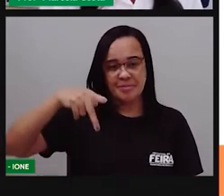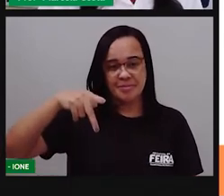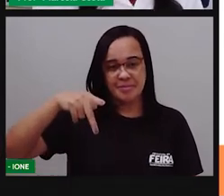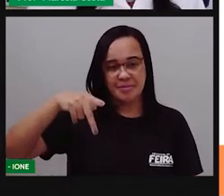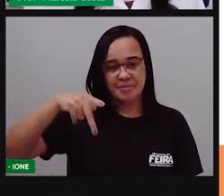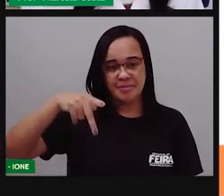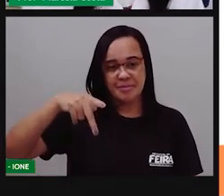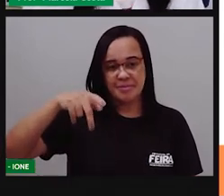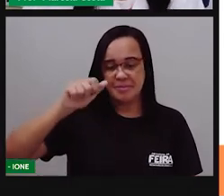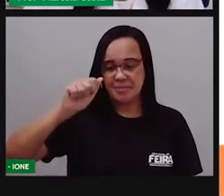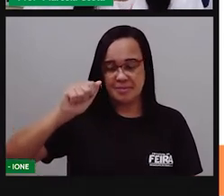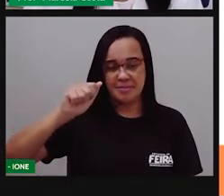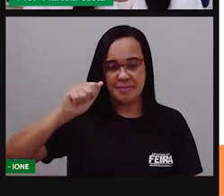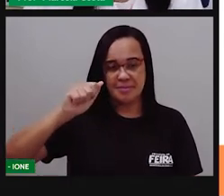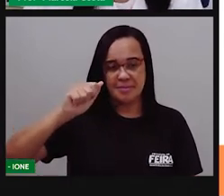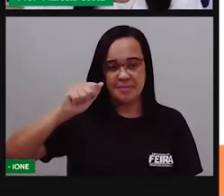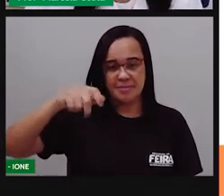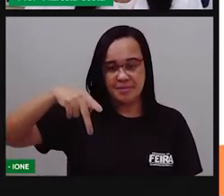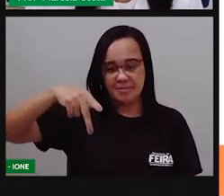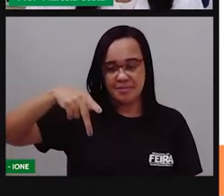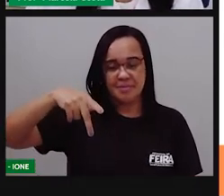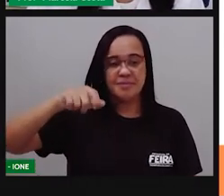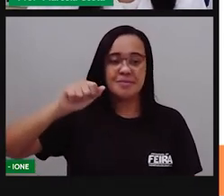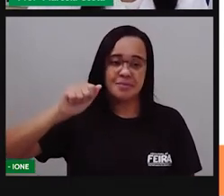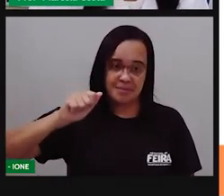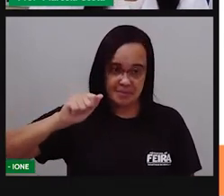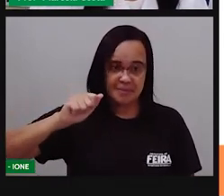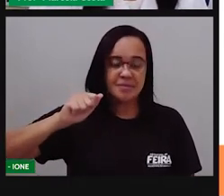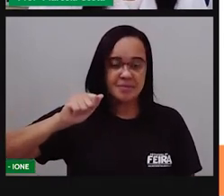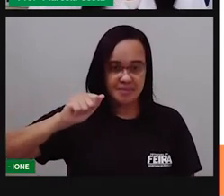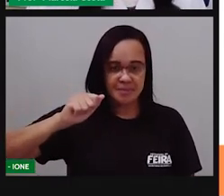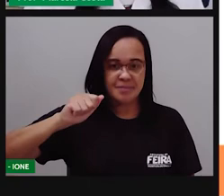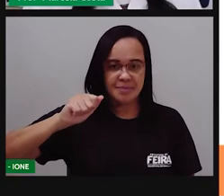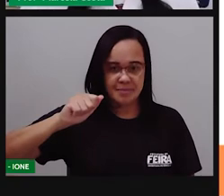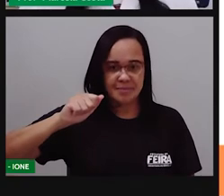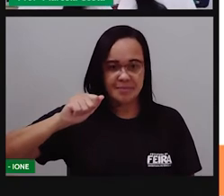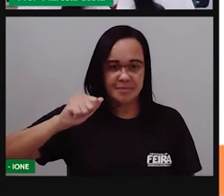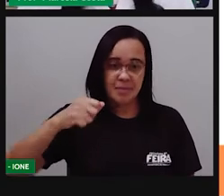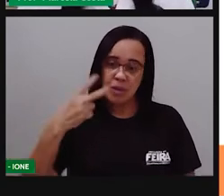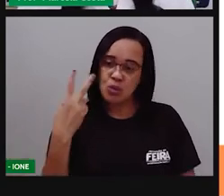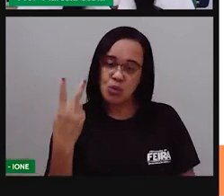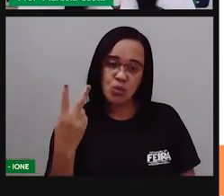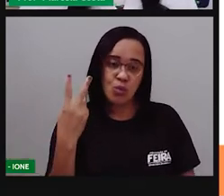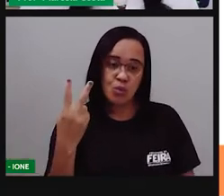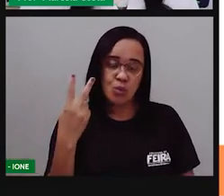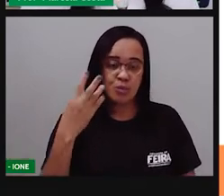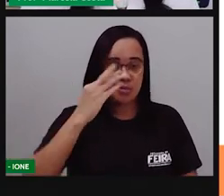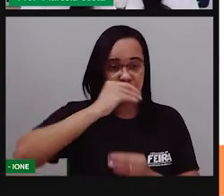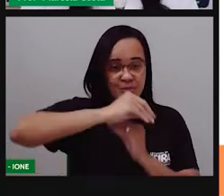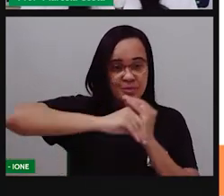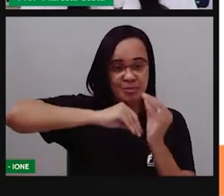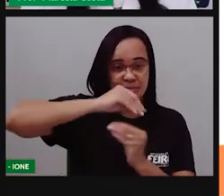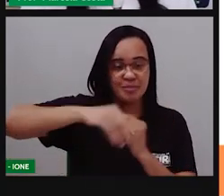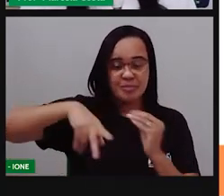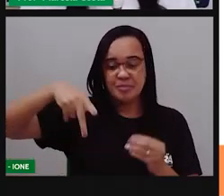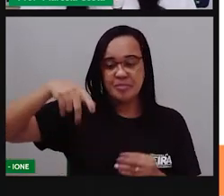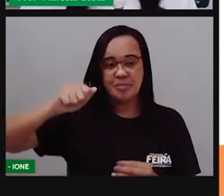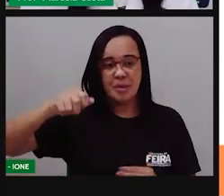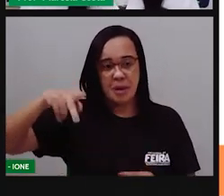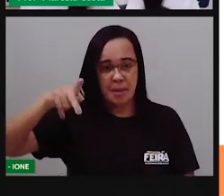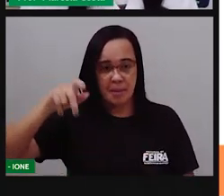Pá. Pá. Usei duas sílabas, a repetição de duas